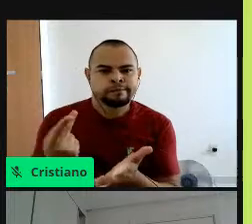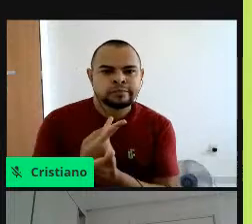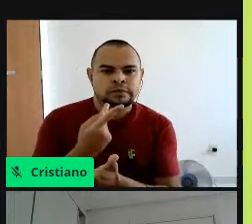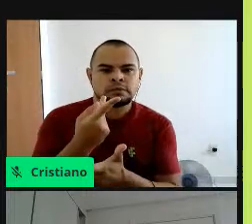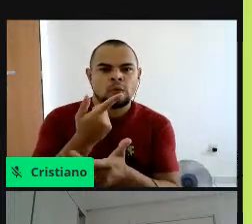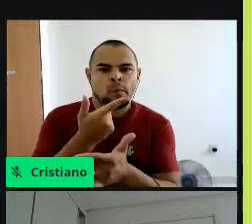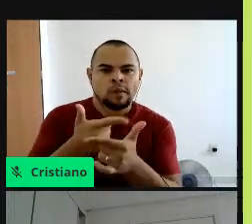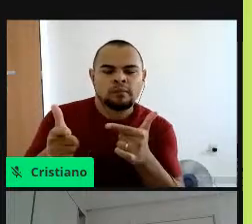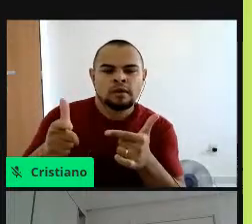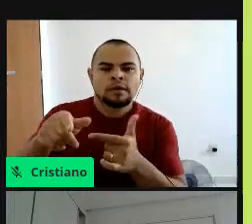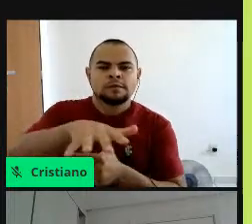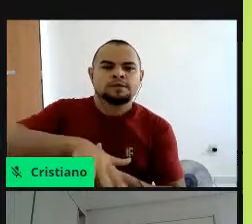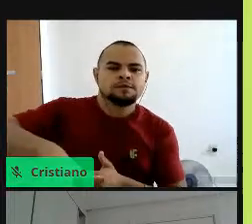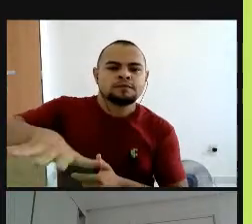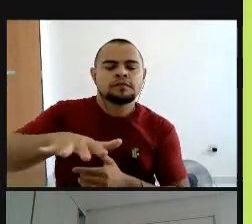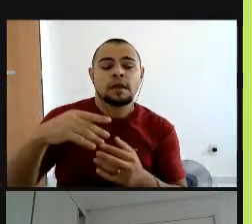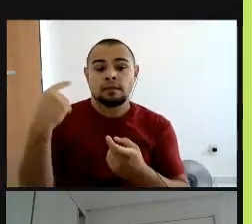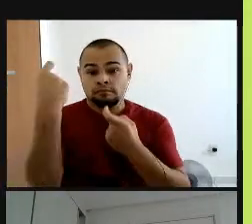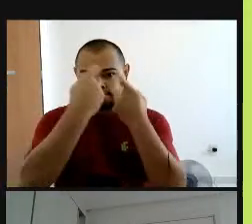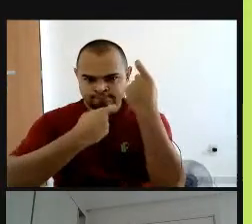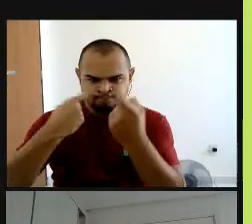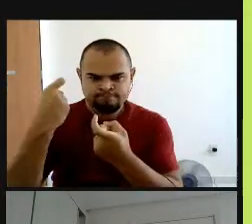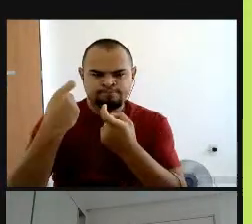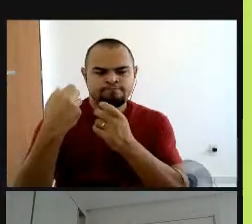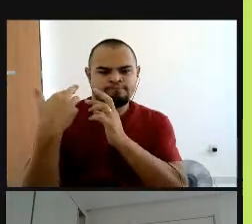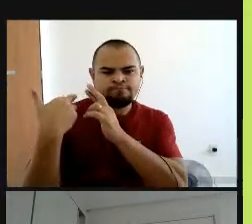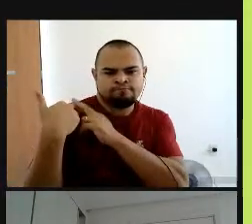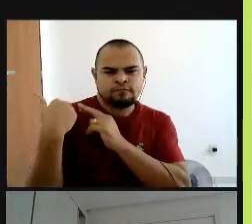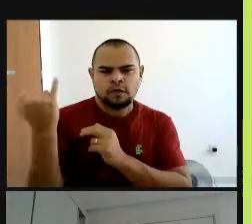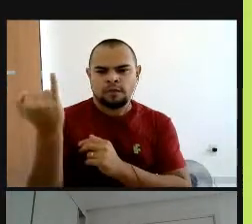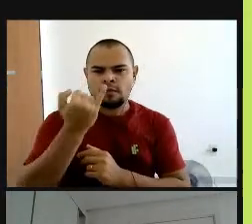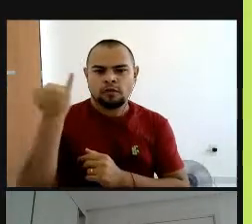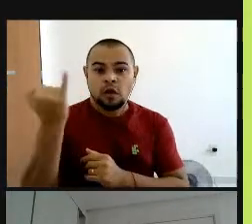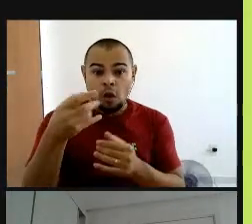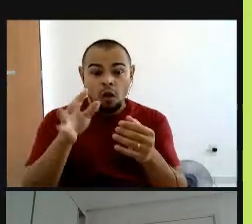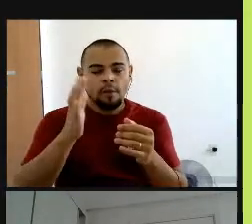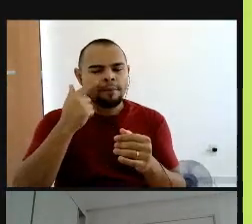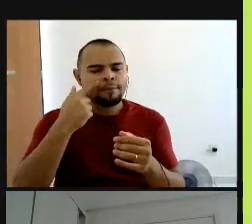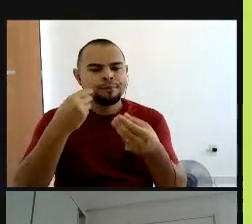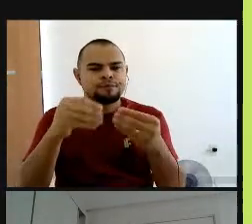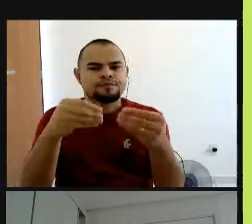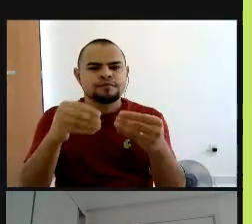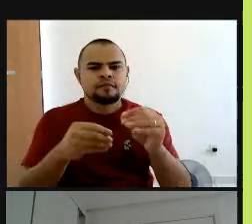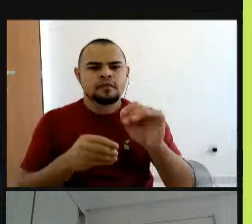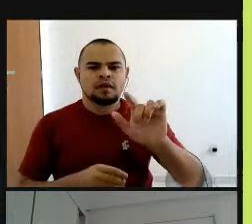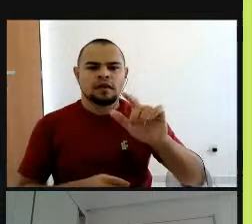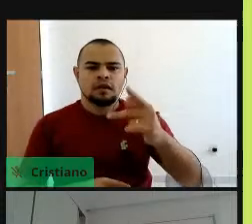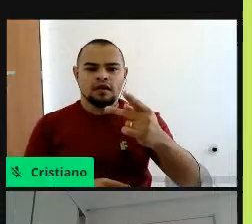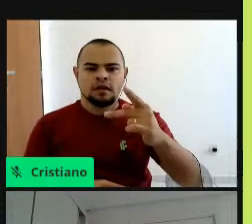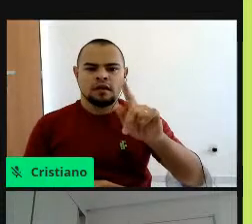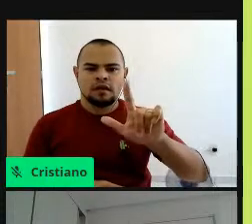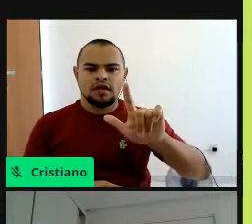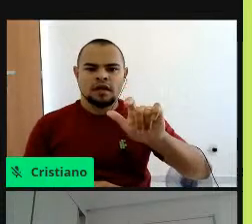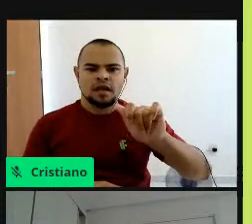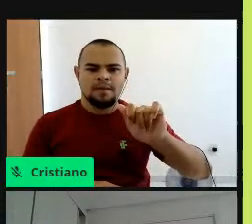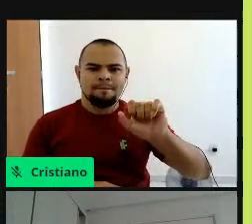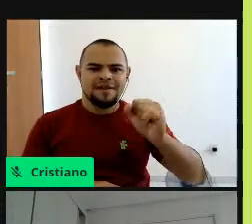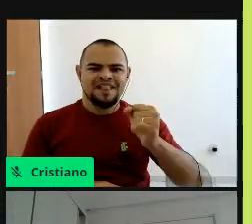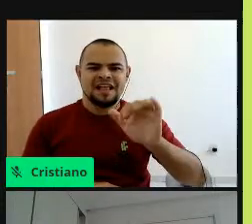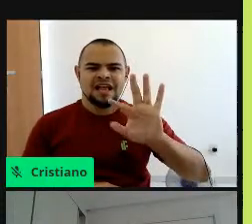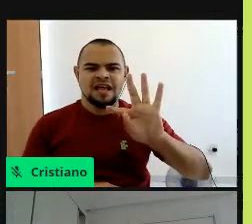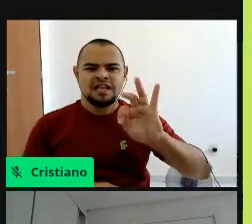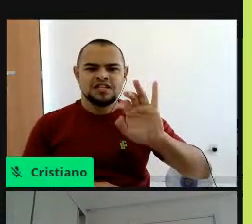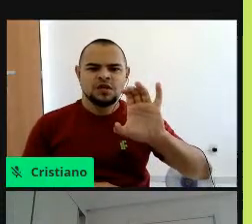é interessante realmente essa preocupação, essa responsabilidade. O plástico, por exemplo, né, se diz que ele se decompõe em